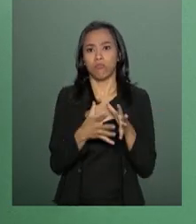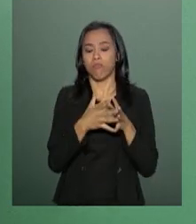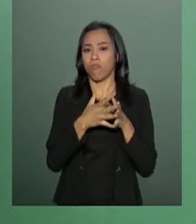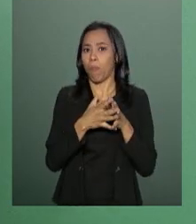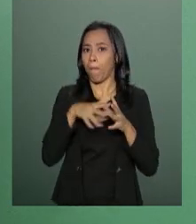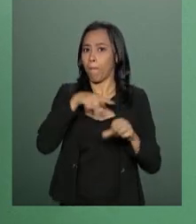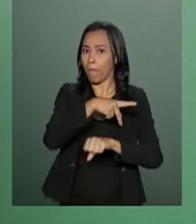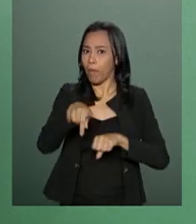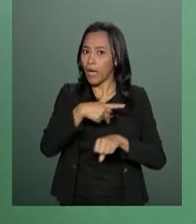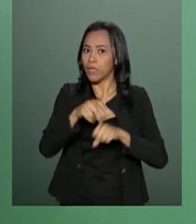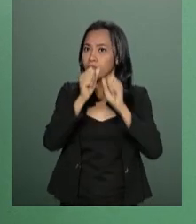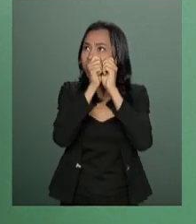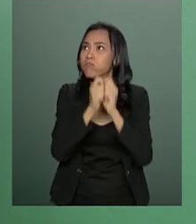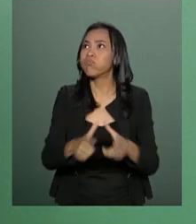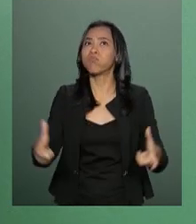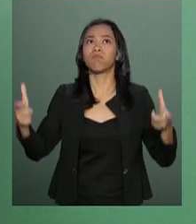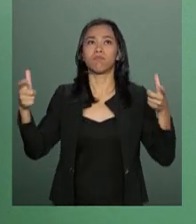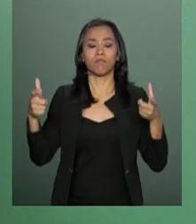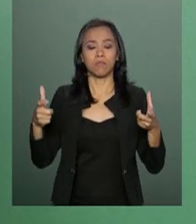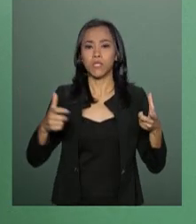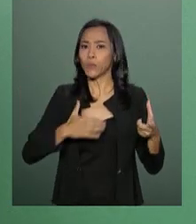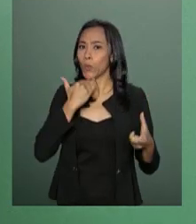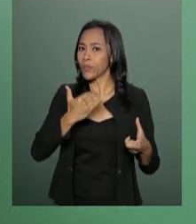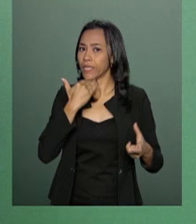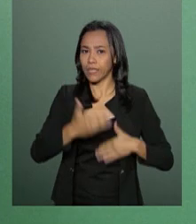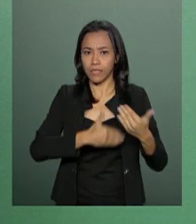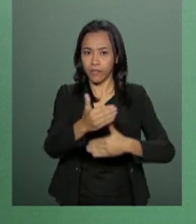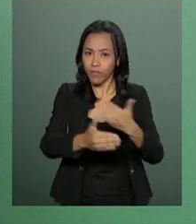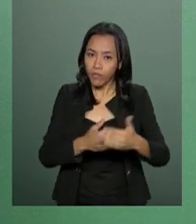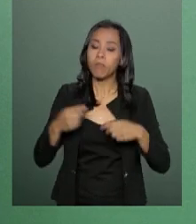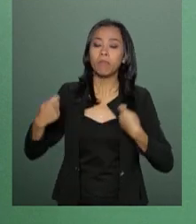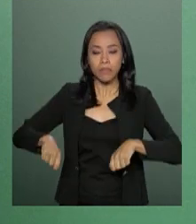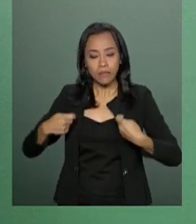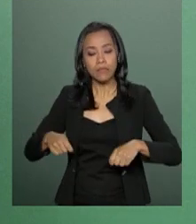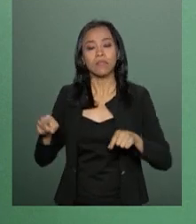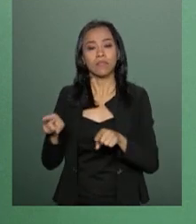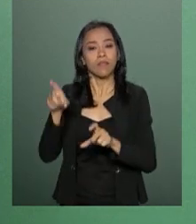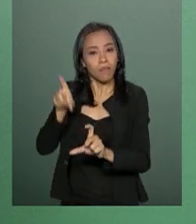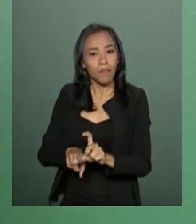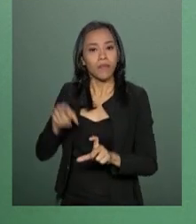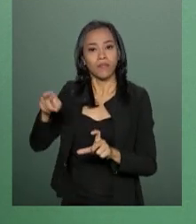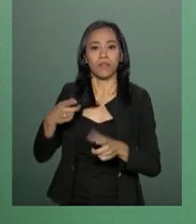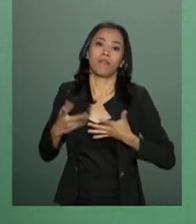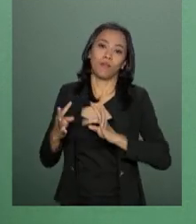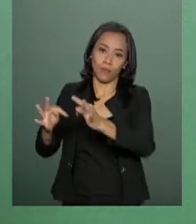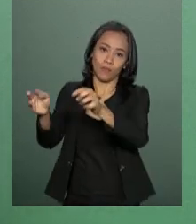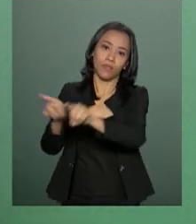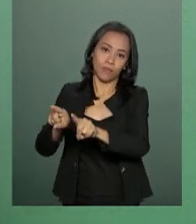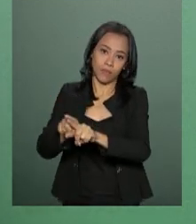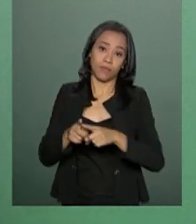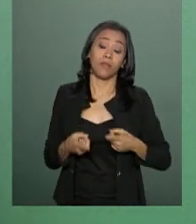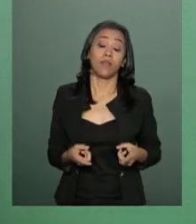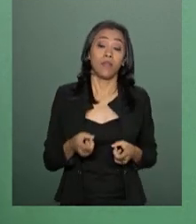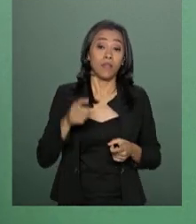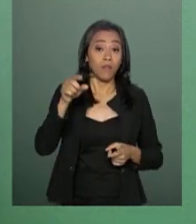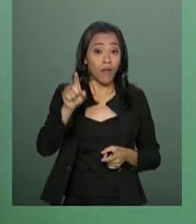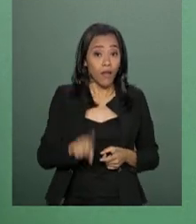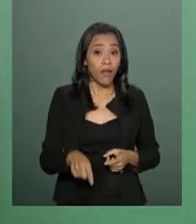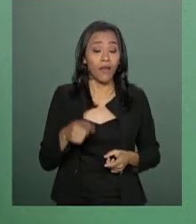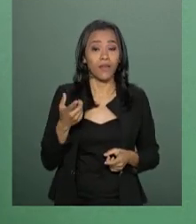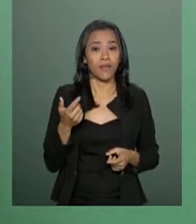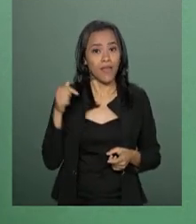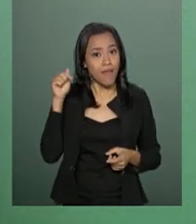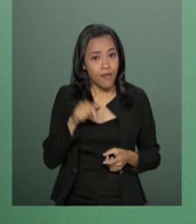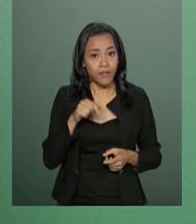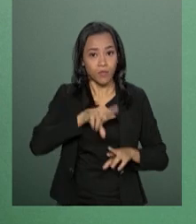sem desenvolvimento tecnológico. E é exato e precisamente esse